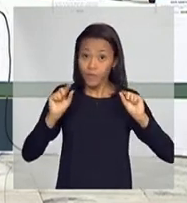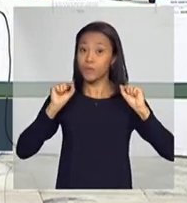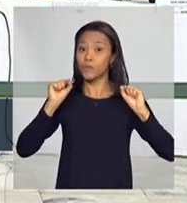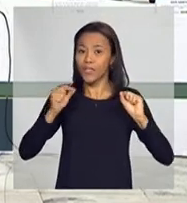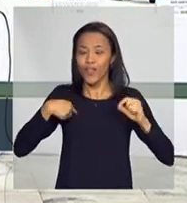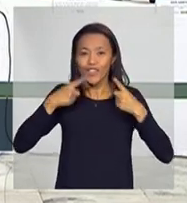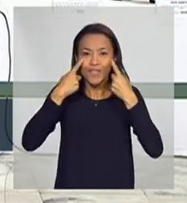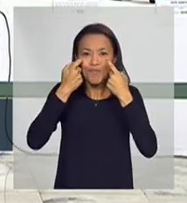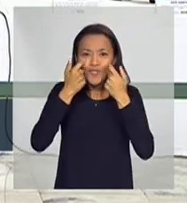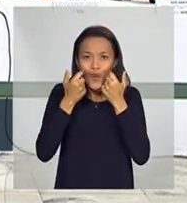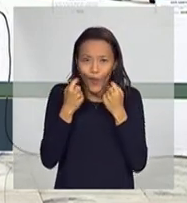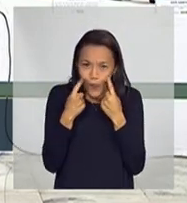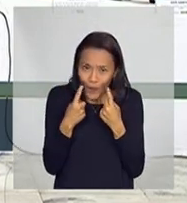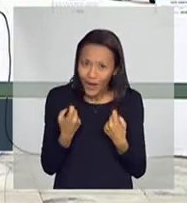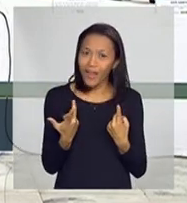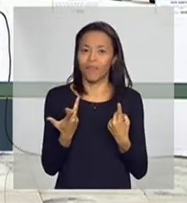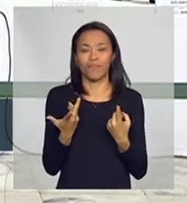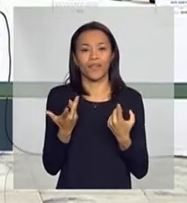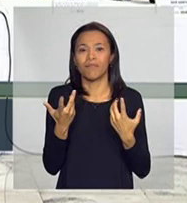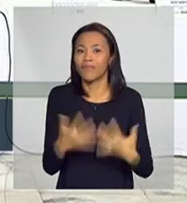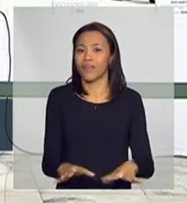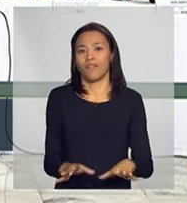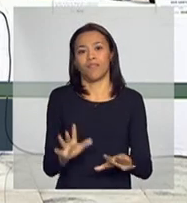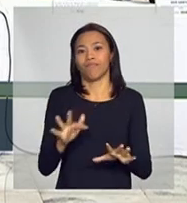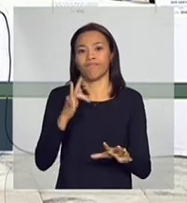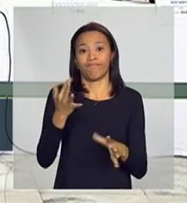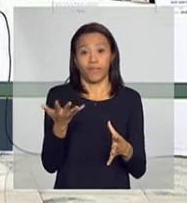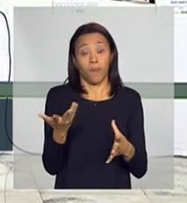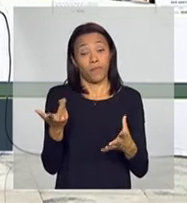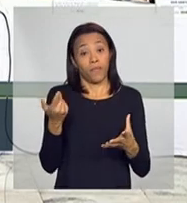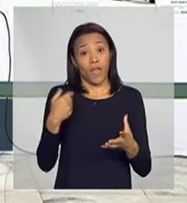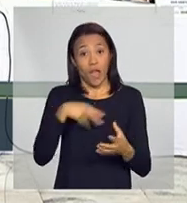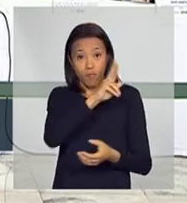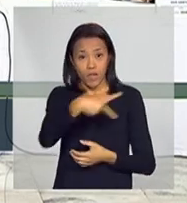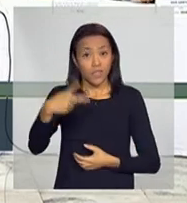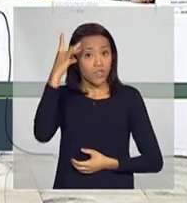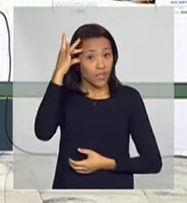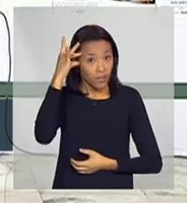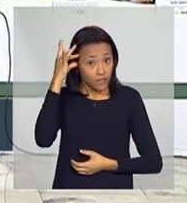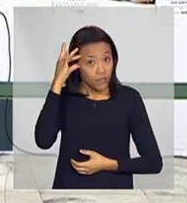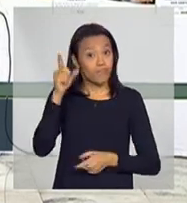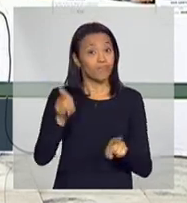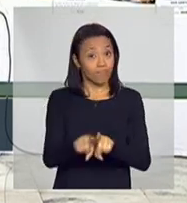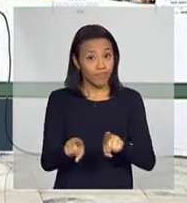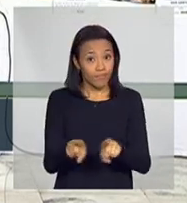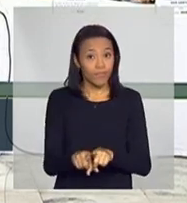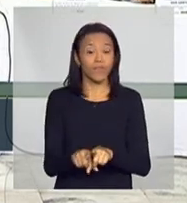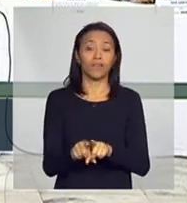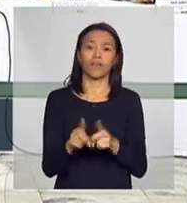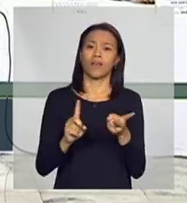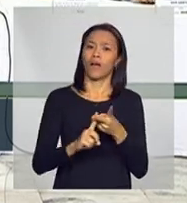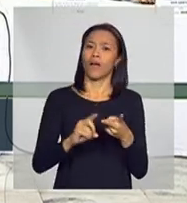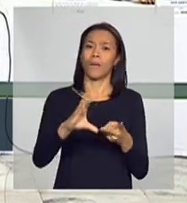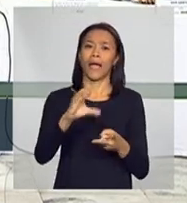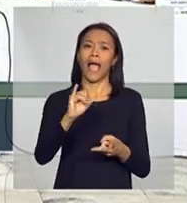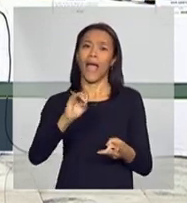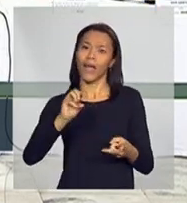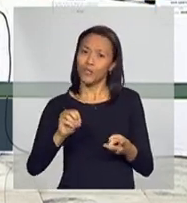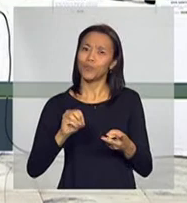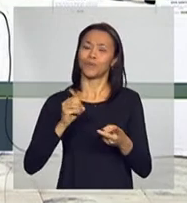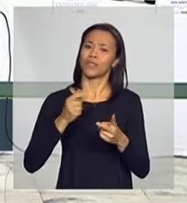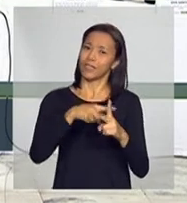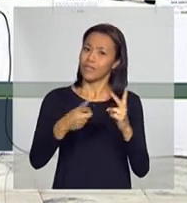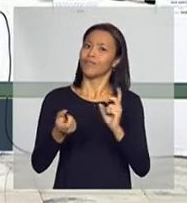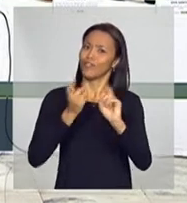chorar, porque não queríamos entrar em plano no futuro. é a presidenta Dilma Rousseff, ao Caio, que nós discutimos muito e